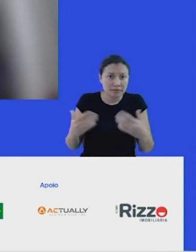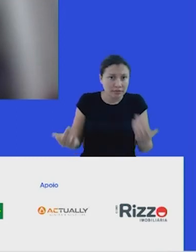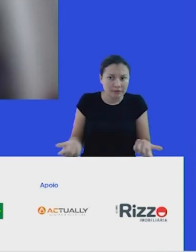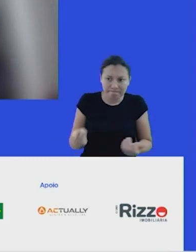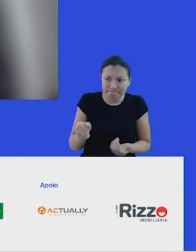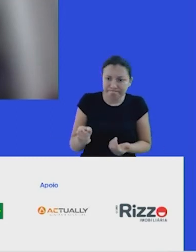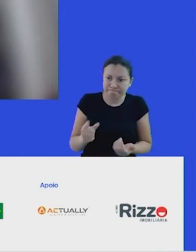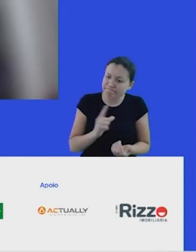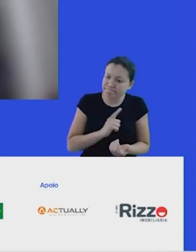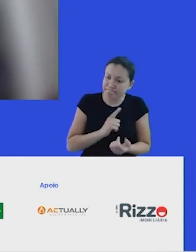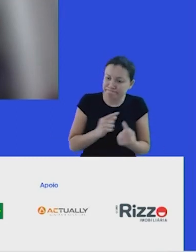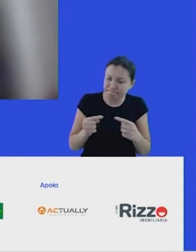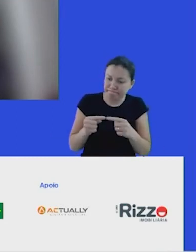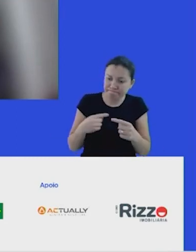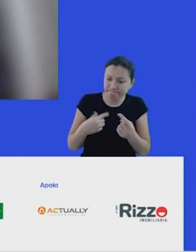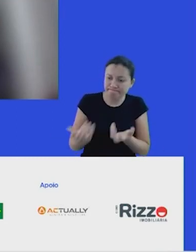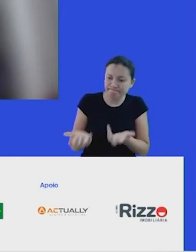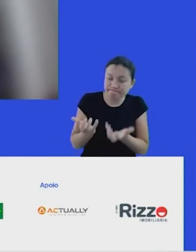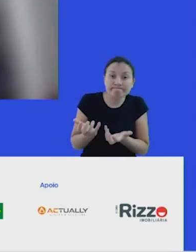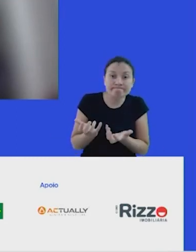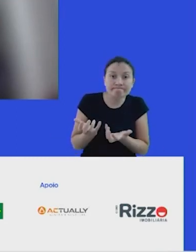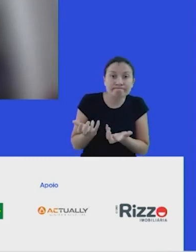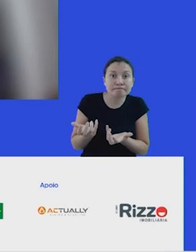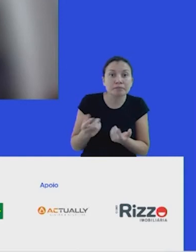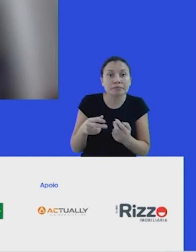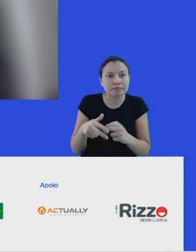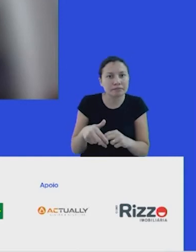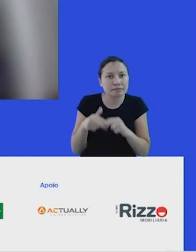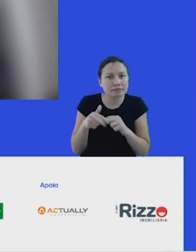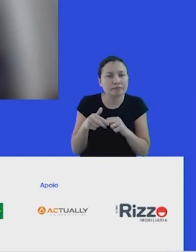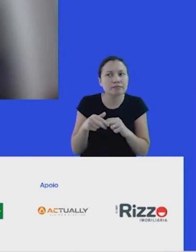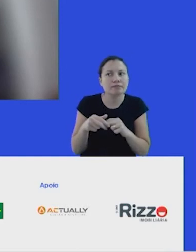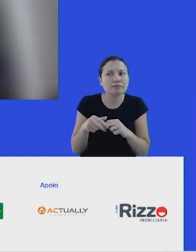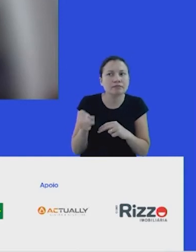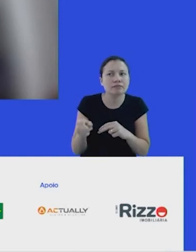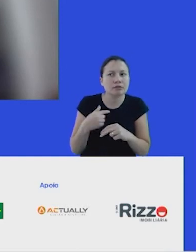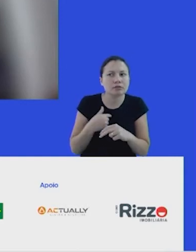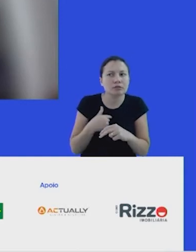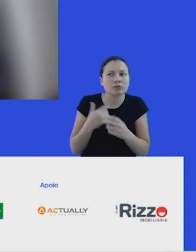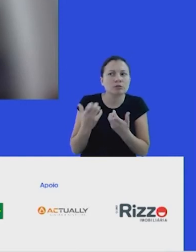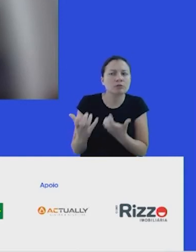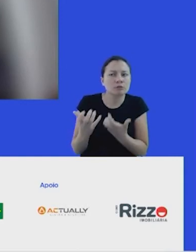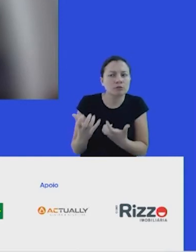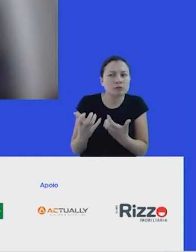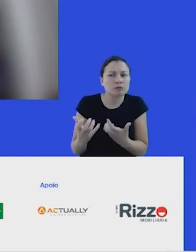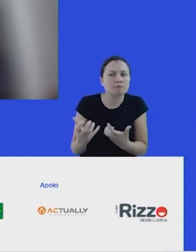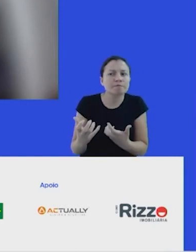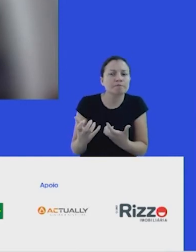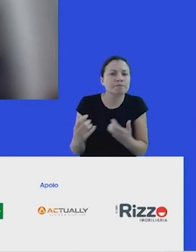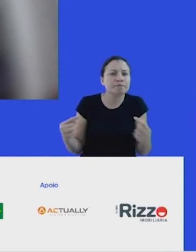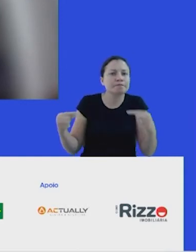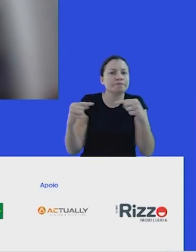em prol daquilo que a gente quer? E por isso que o drive da intencionalidade, da determinação, do querer, ele se faz cada vez